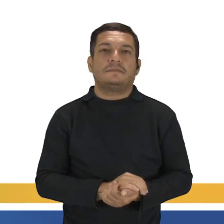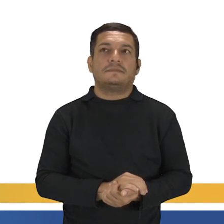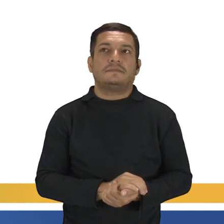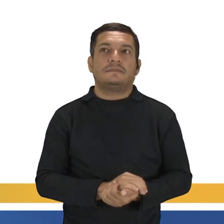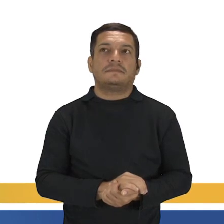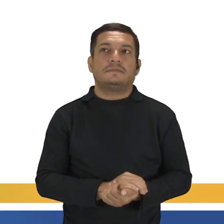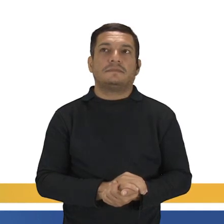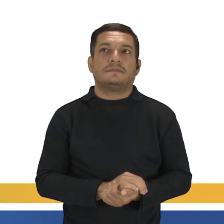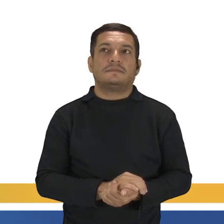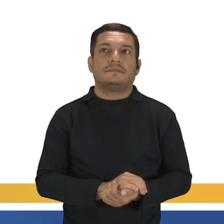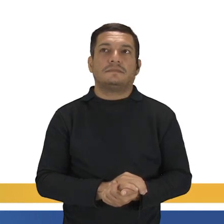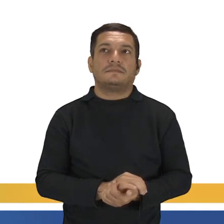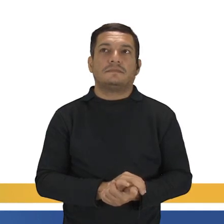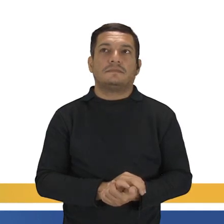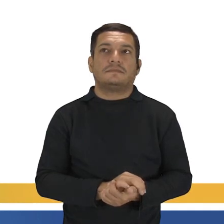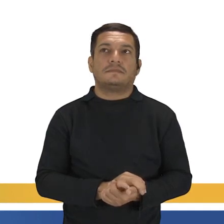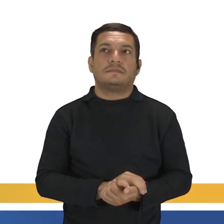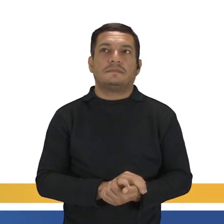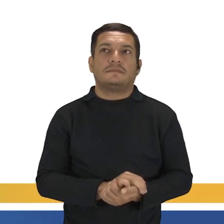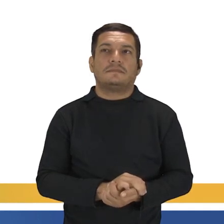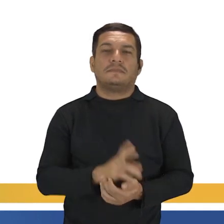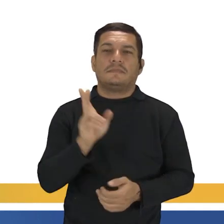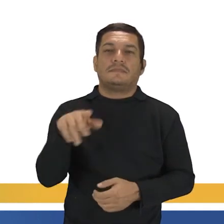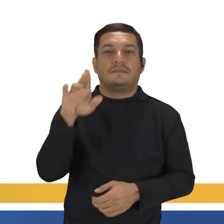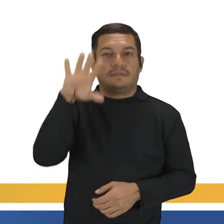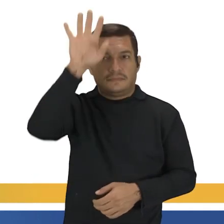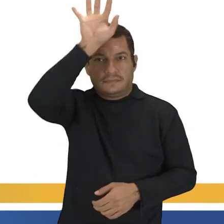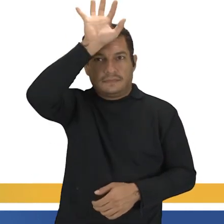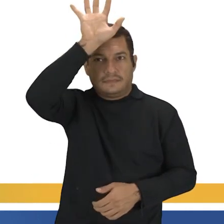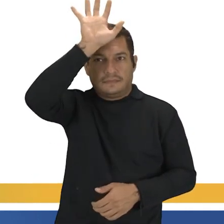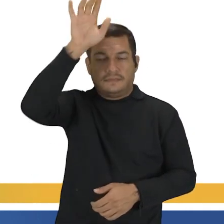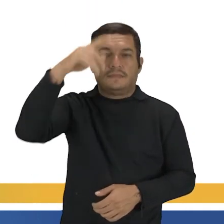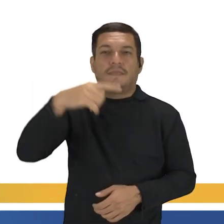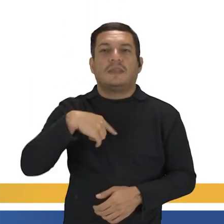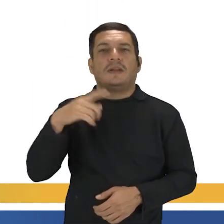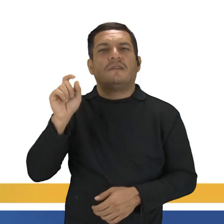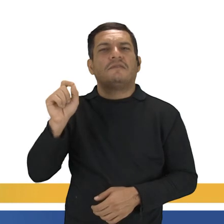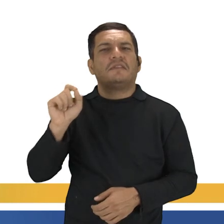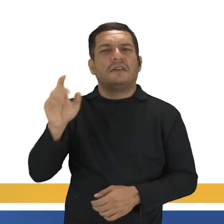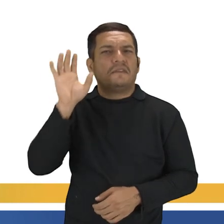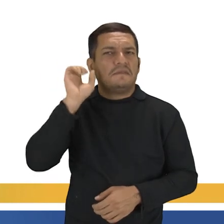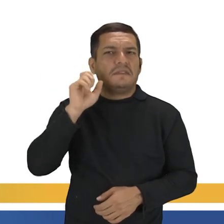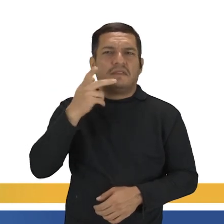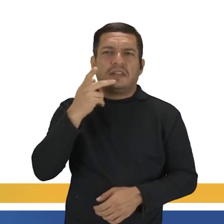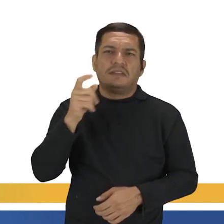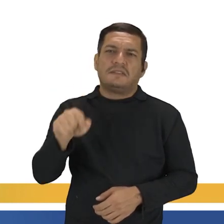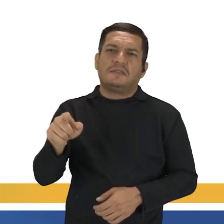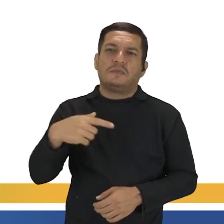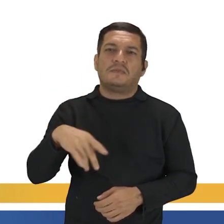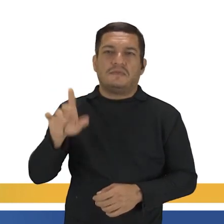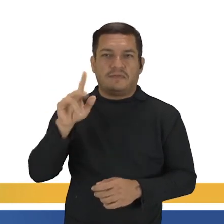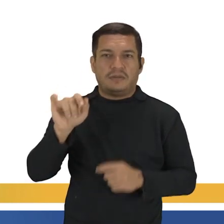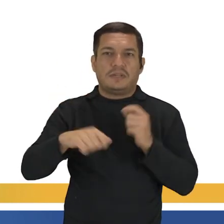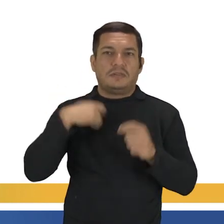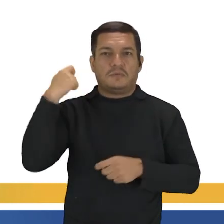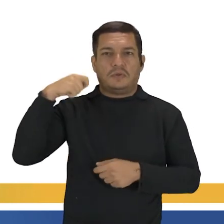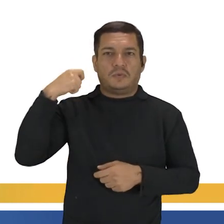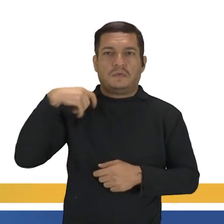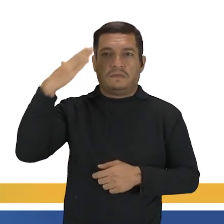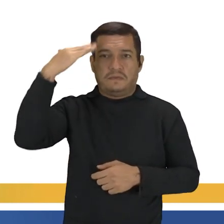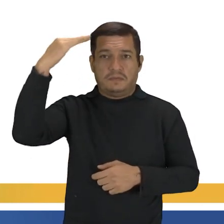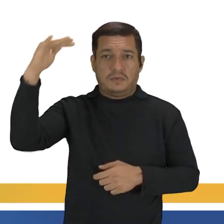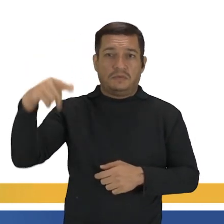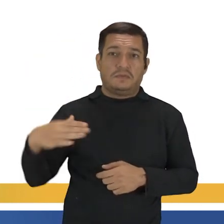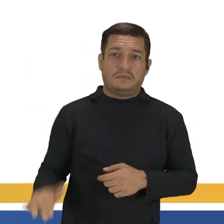when you grow up. Ei, Cebolinha! Eu ouvi dizer que você vai ser um artista quando você